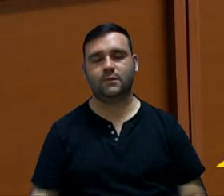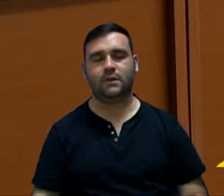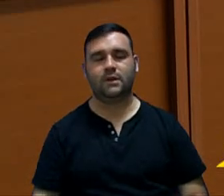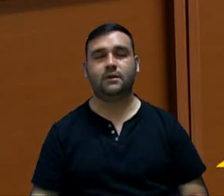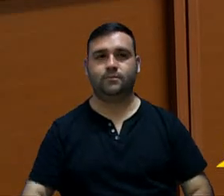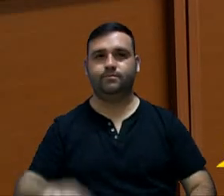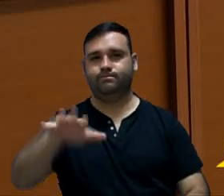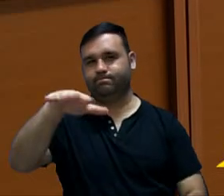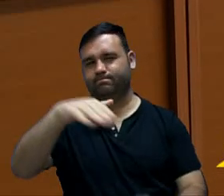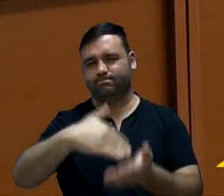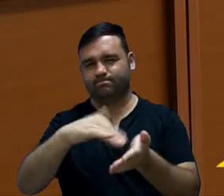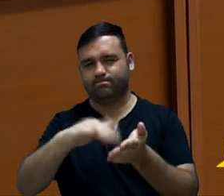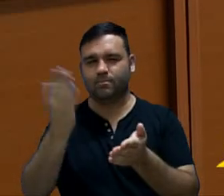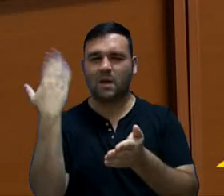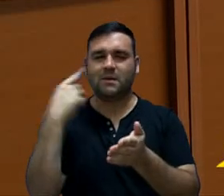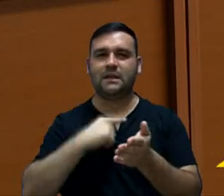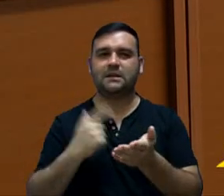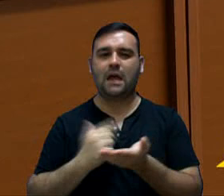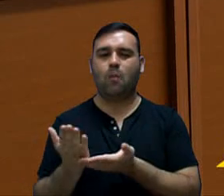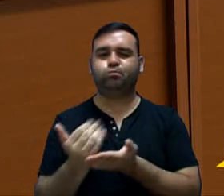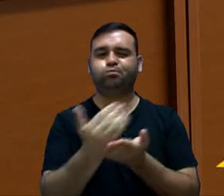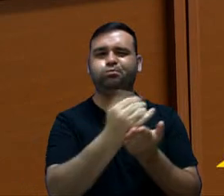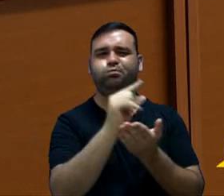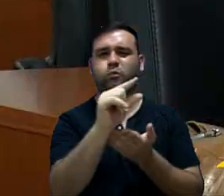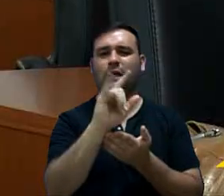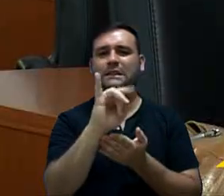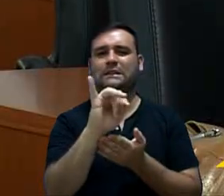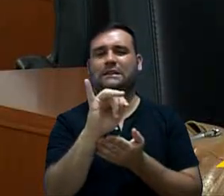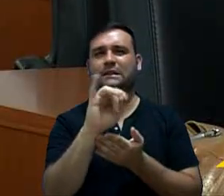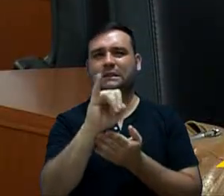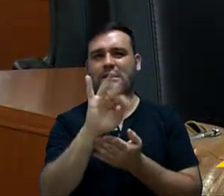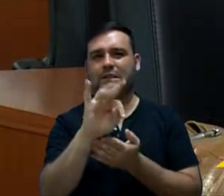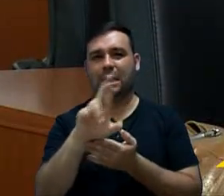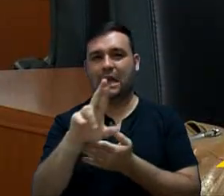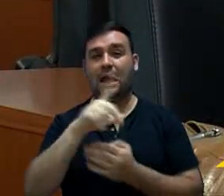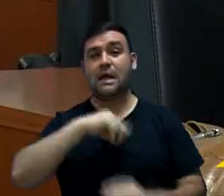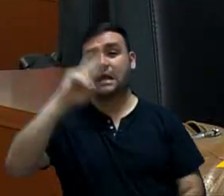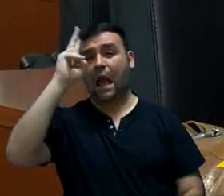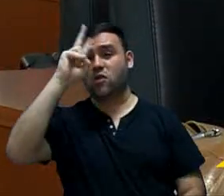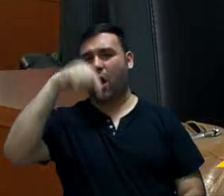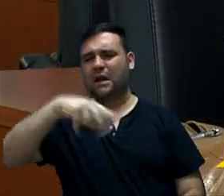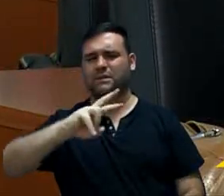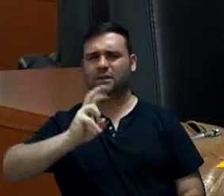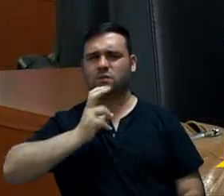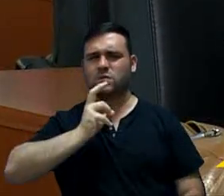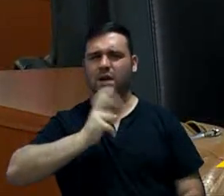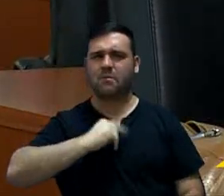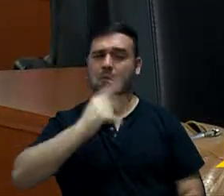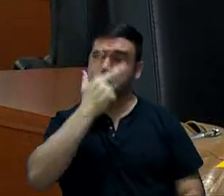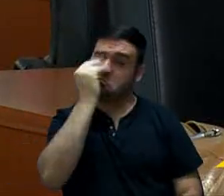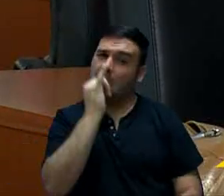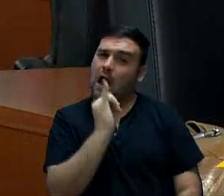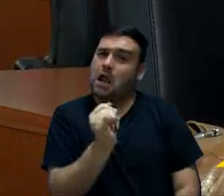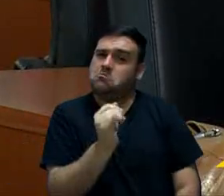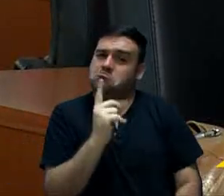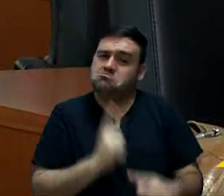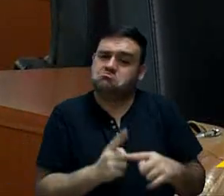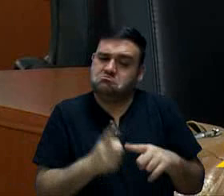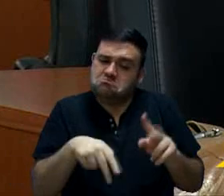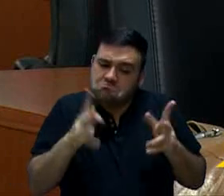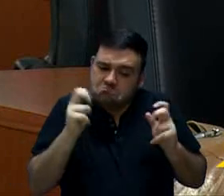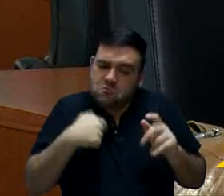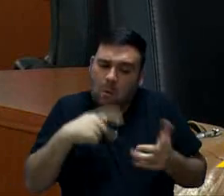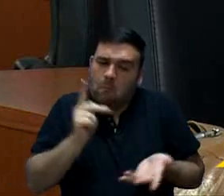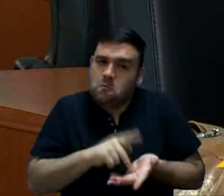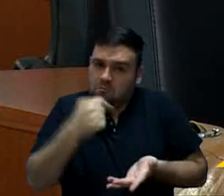Secretário, nós tivemos aqui uma arrecadação bem pífia de ITR. Tem uma lenda nessa cidade, e ela parece ser real, até pelo que a gente